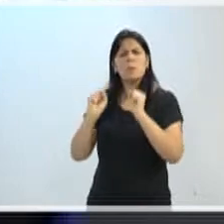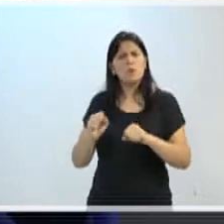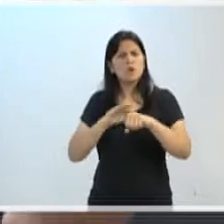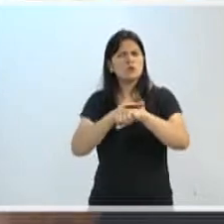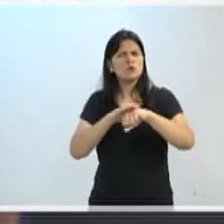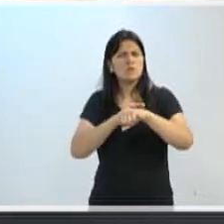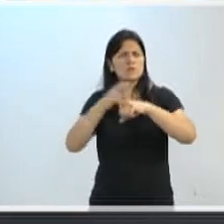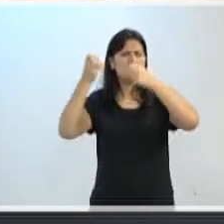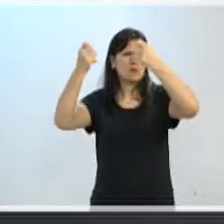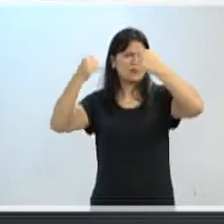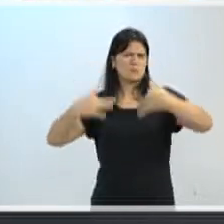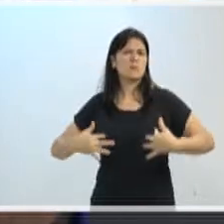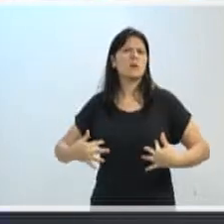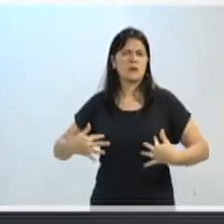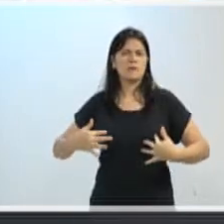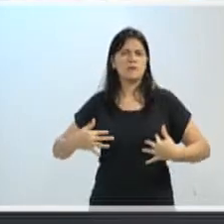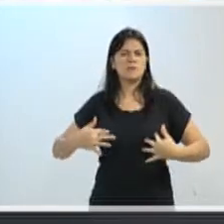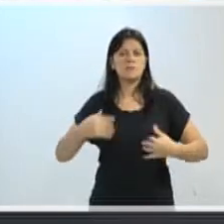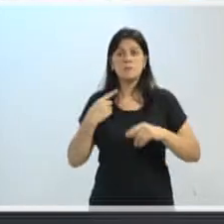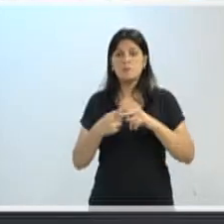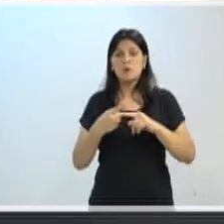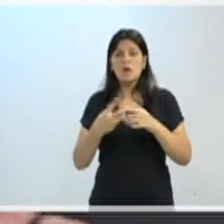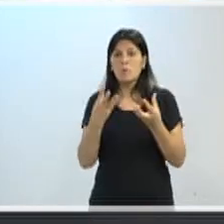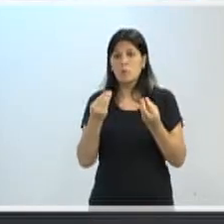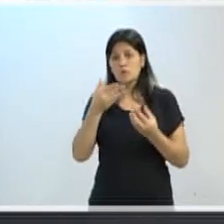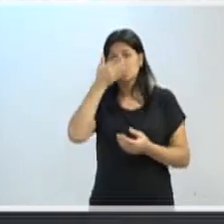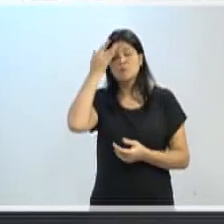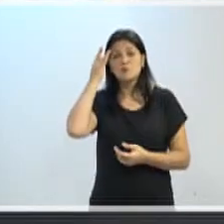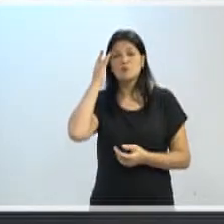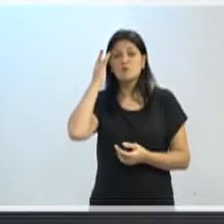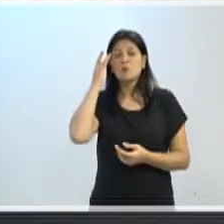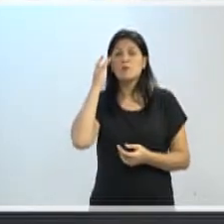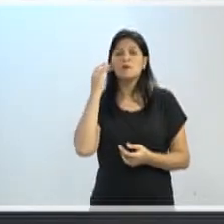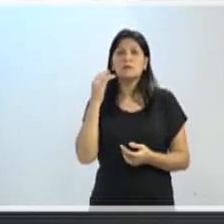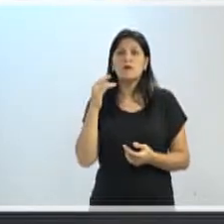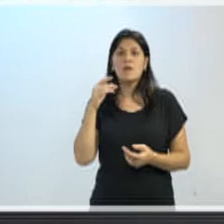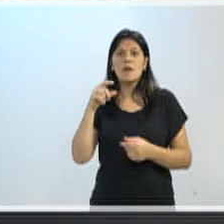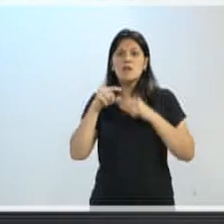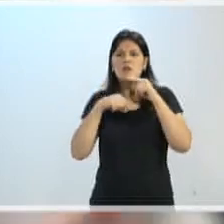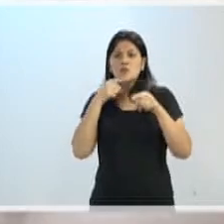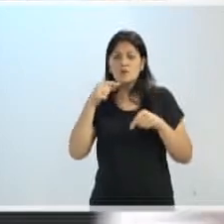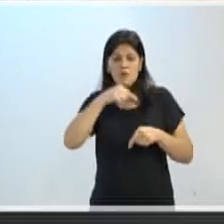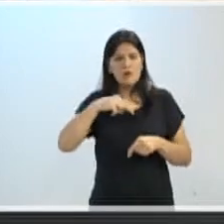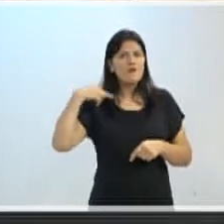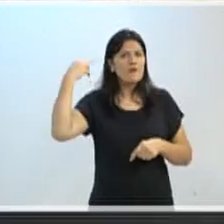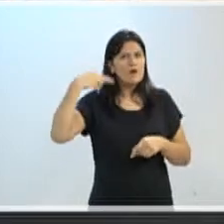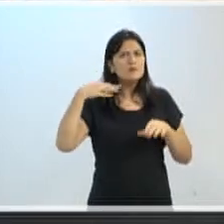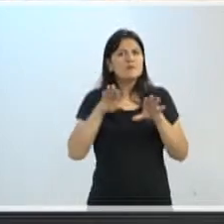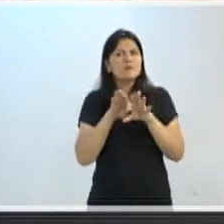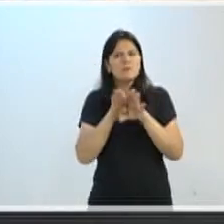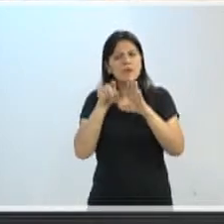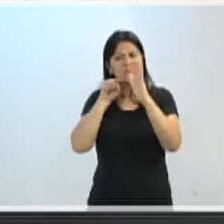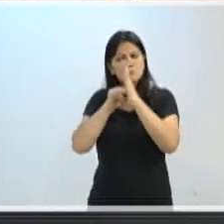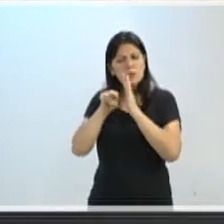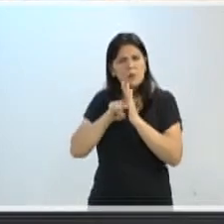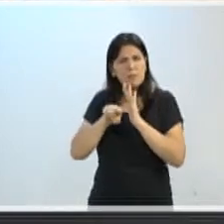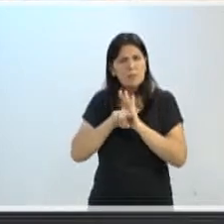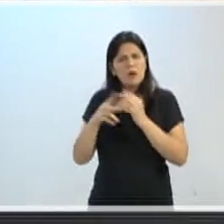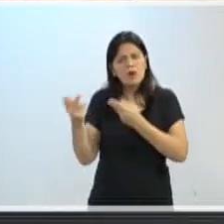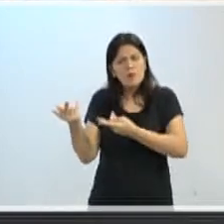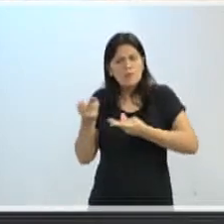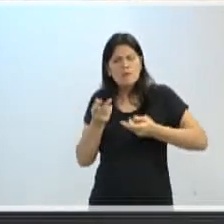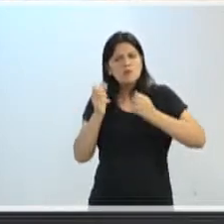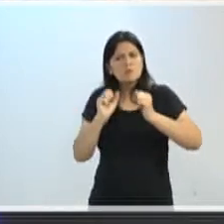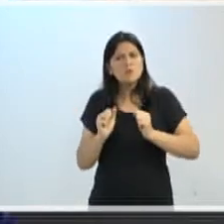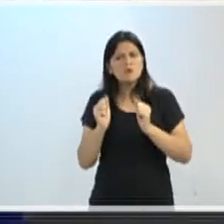melhor, acontecem lá, porque vários gostariam de fazer esse questionamento e aqui regimentalmente não pode. Então fica o convite, para que o senhor possa